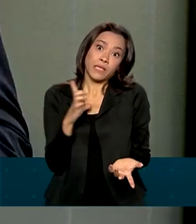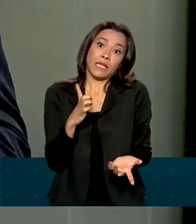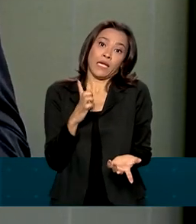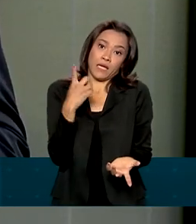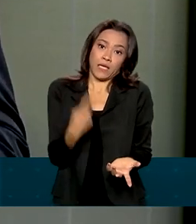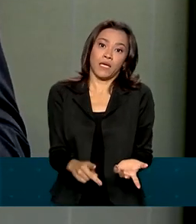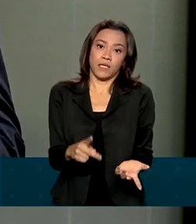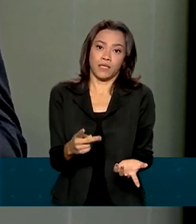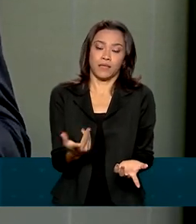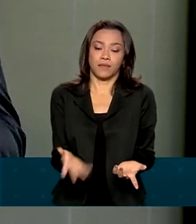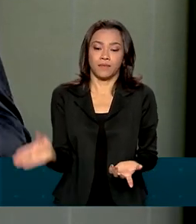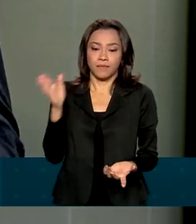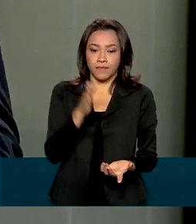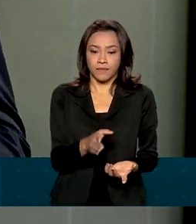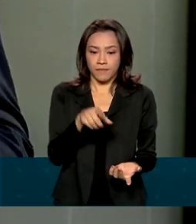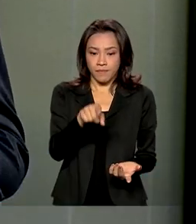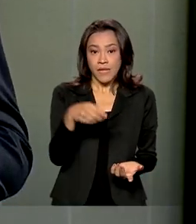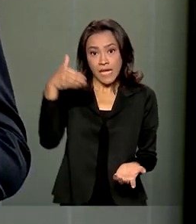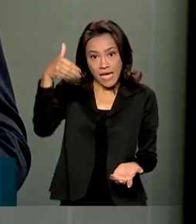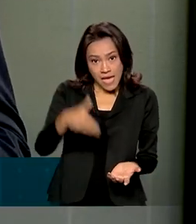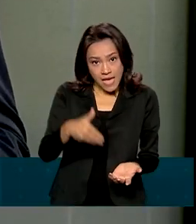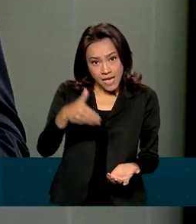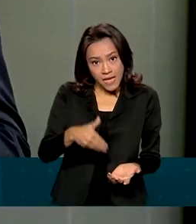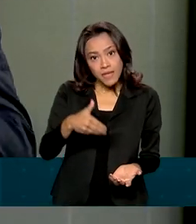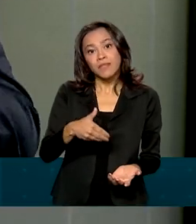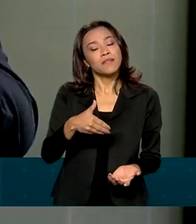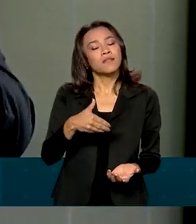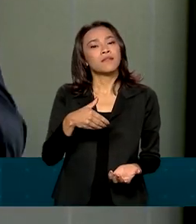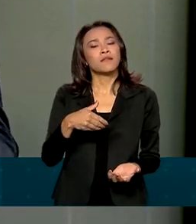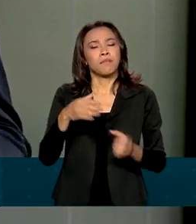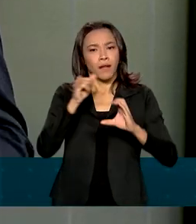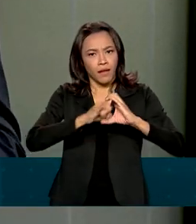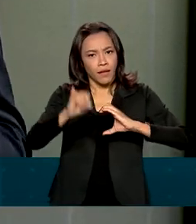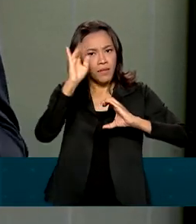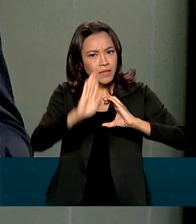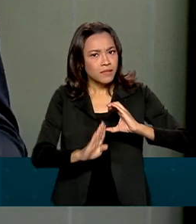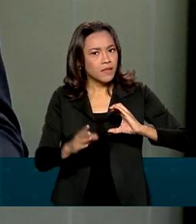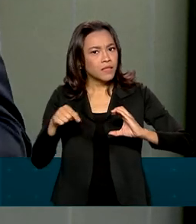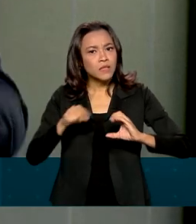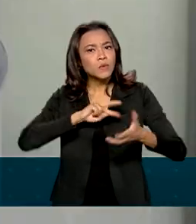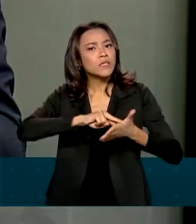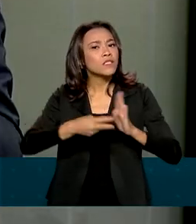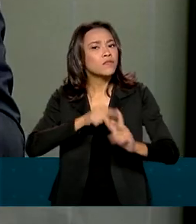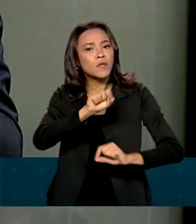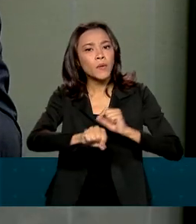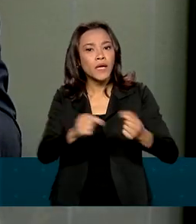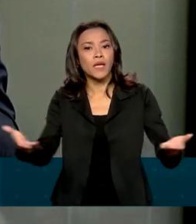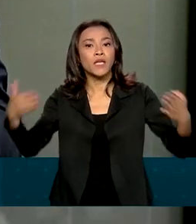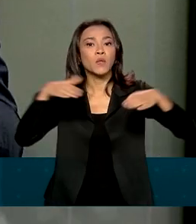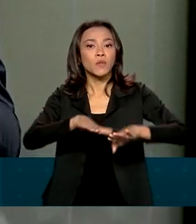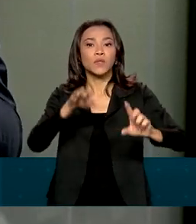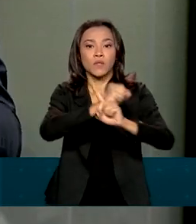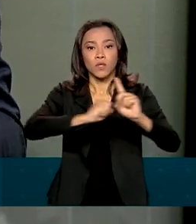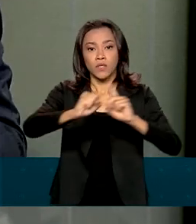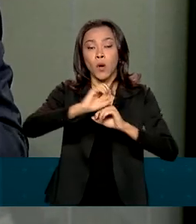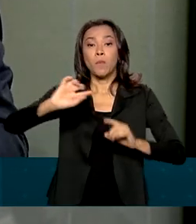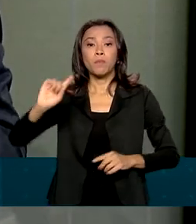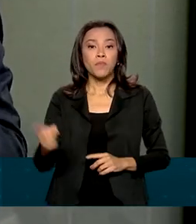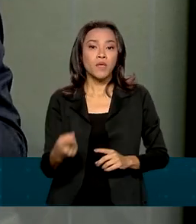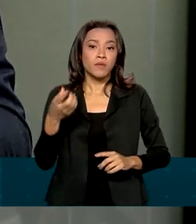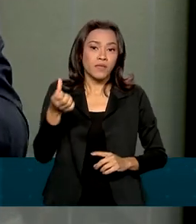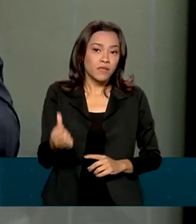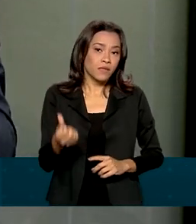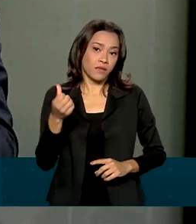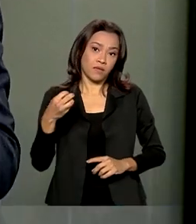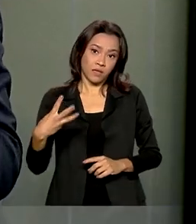Para a IBC, esse processo de digitalização significa inclusão social. Hoje são 1.638, se